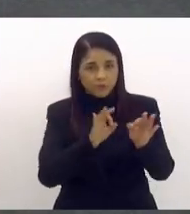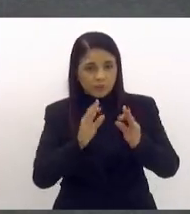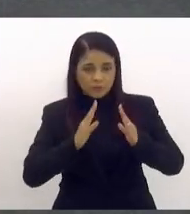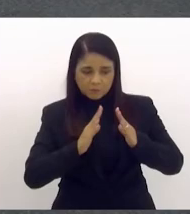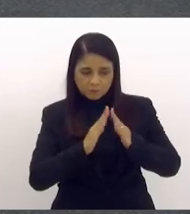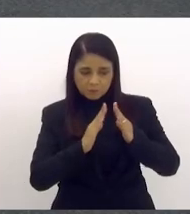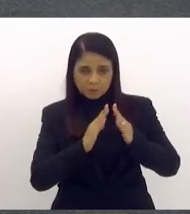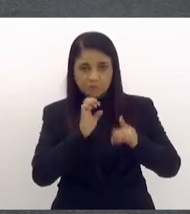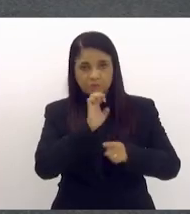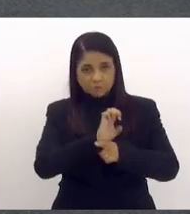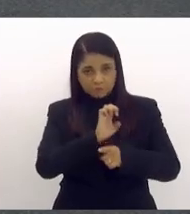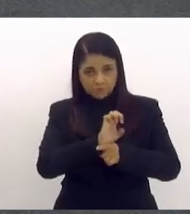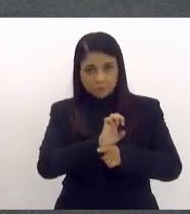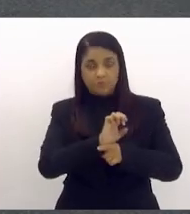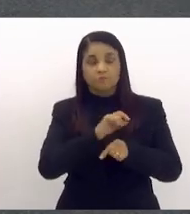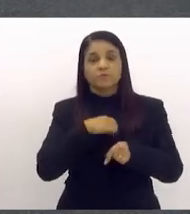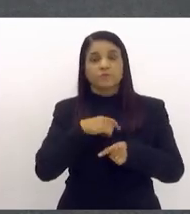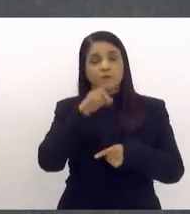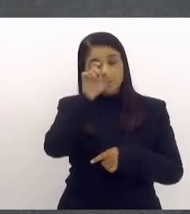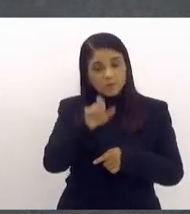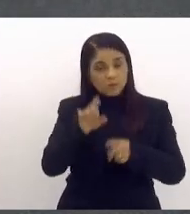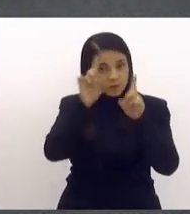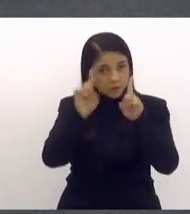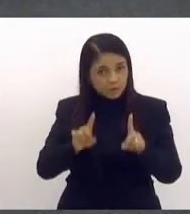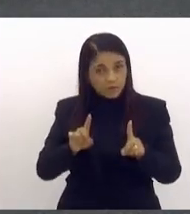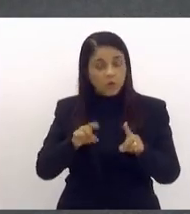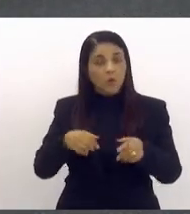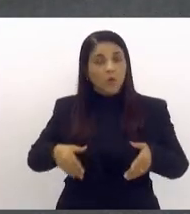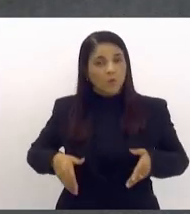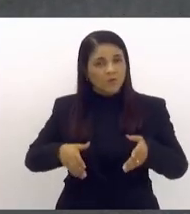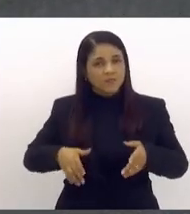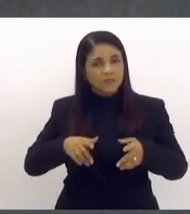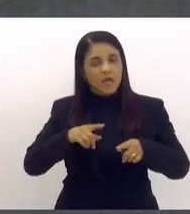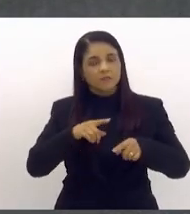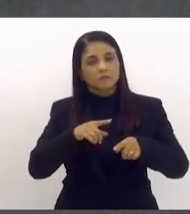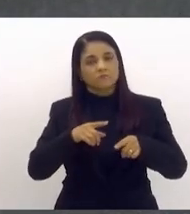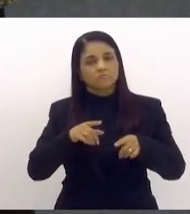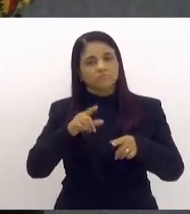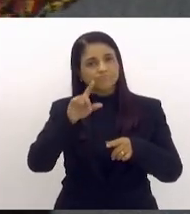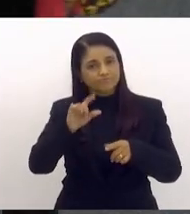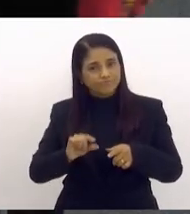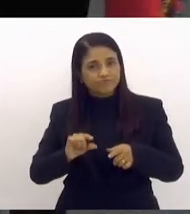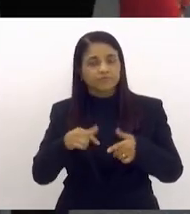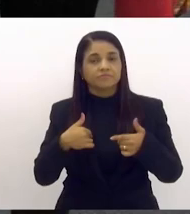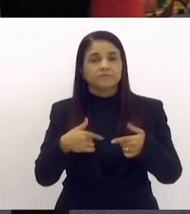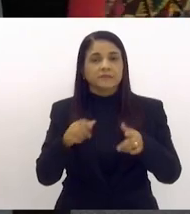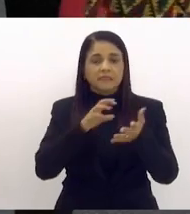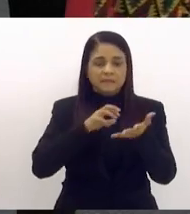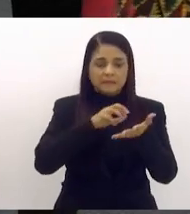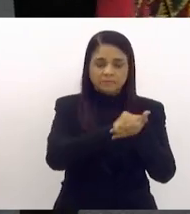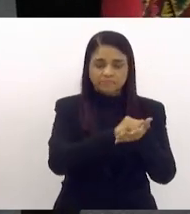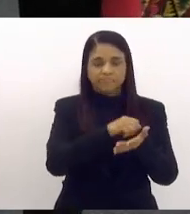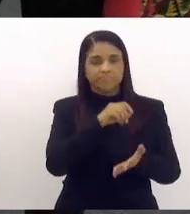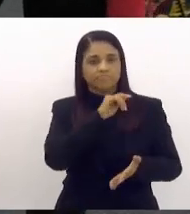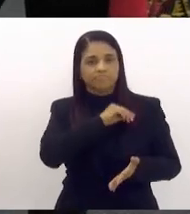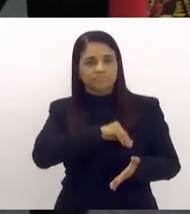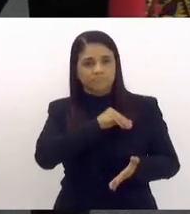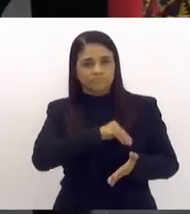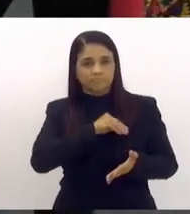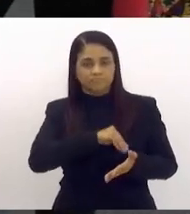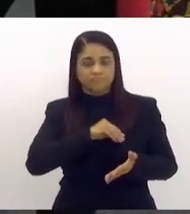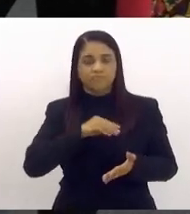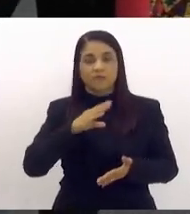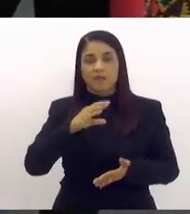moradias para pessoa com deficiência ou mobilidade reduzida de baixa renda cadastradas no CADÚNICO. Eu